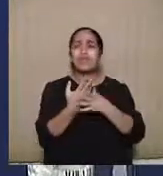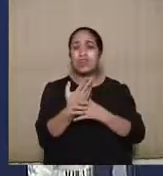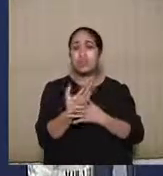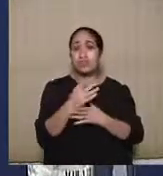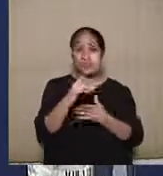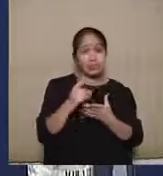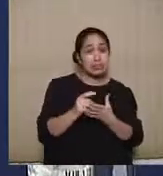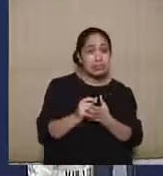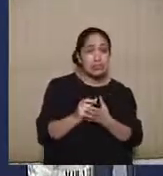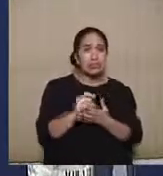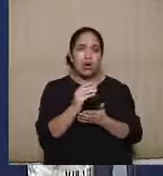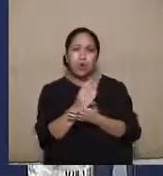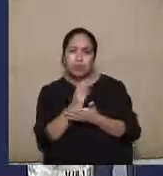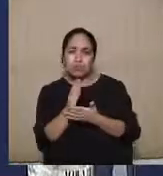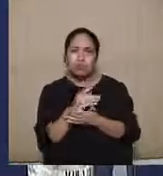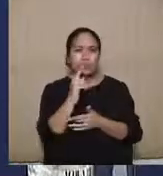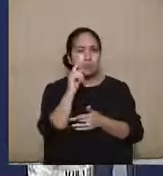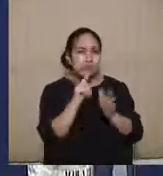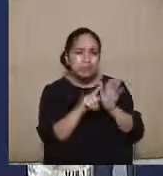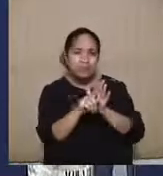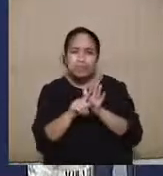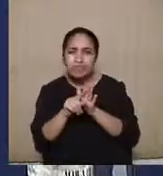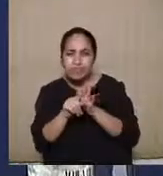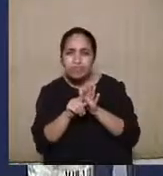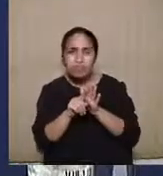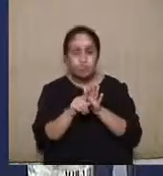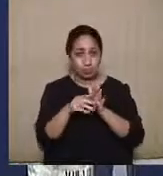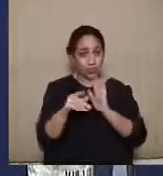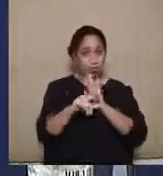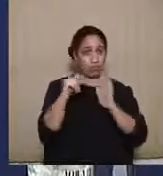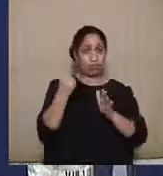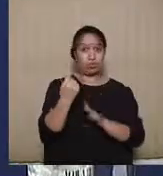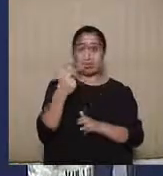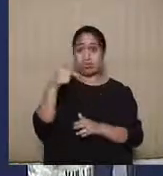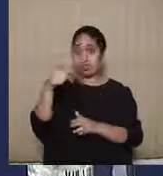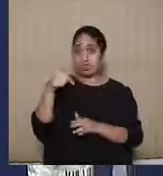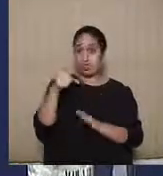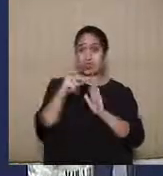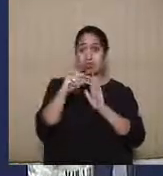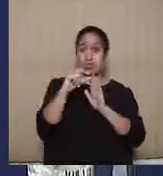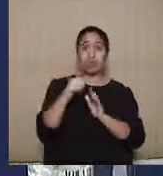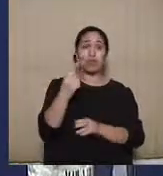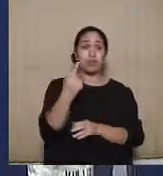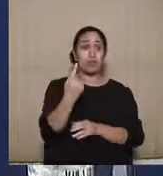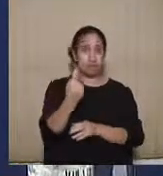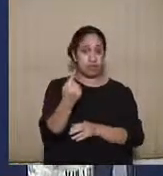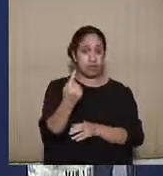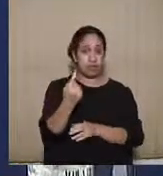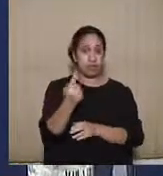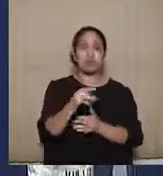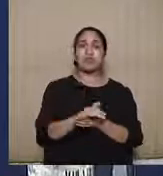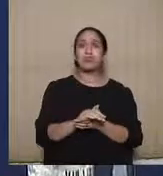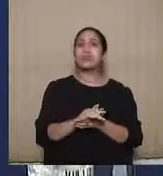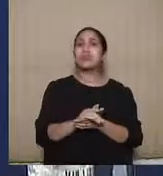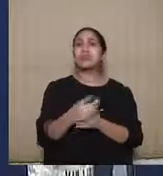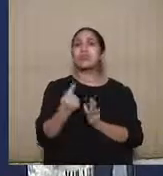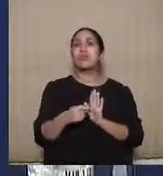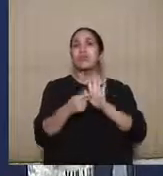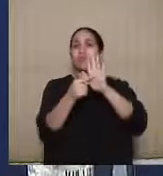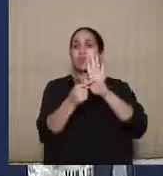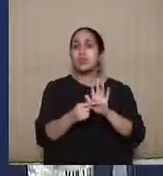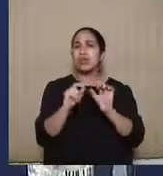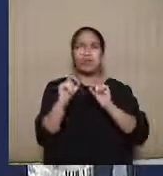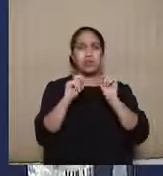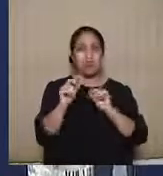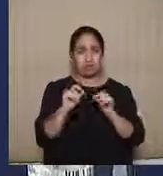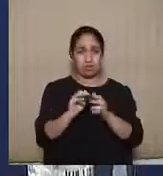ser necessárias algumas diligências. É por isso que o artigo 17, parágrafo 1º da Resolução 23.608, vai trazer uma disposição que